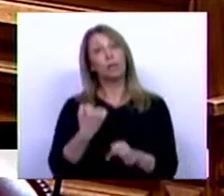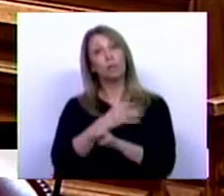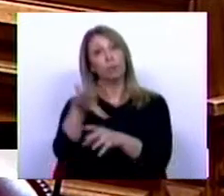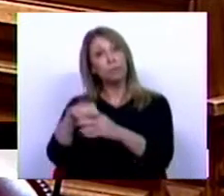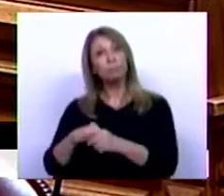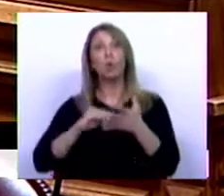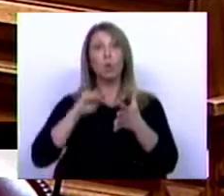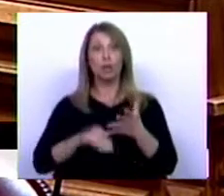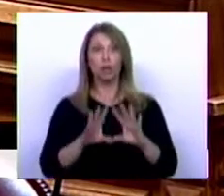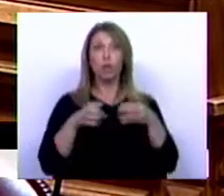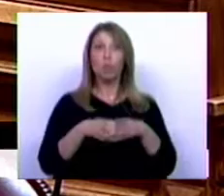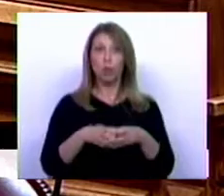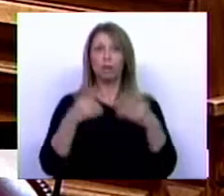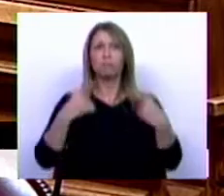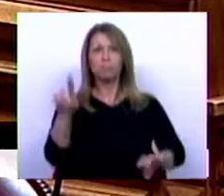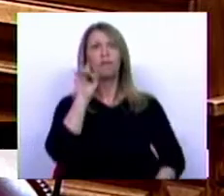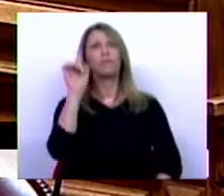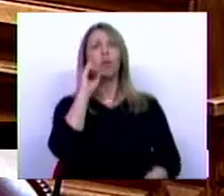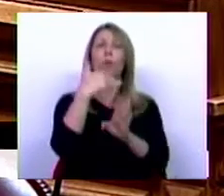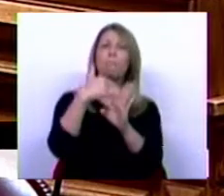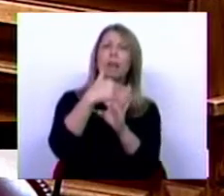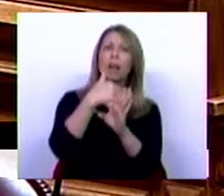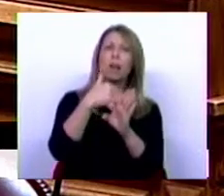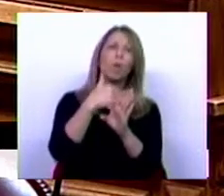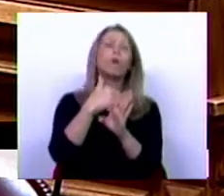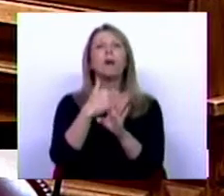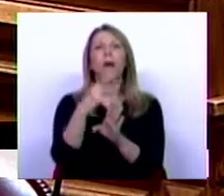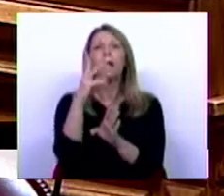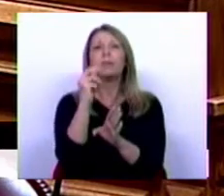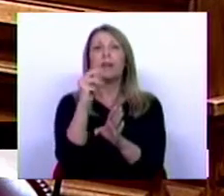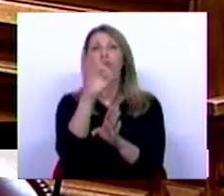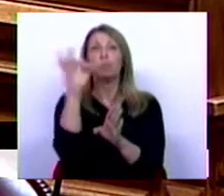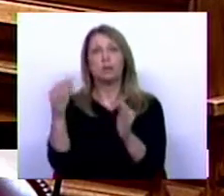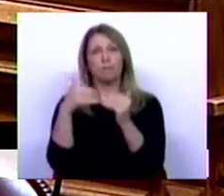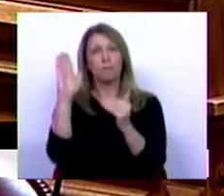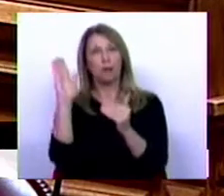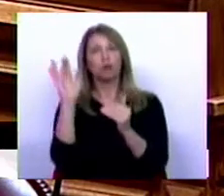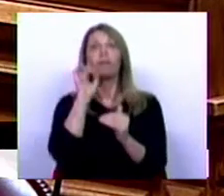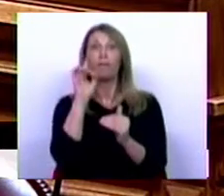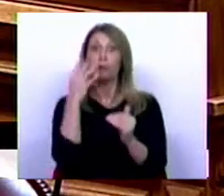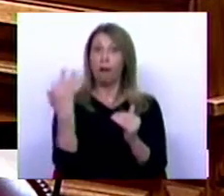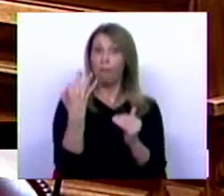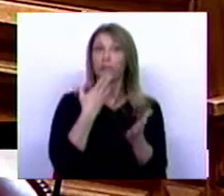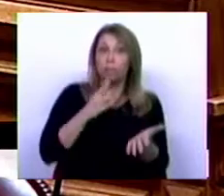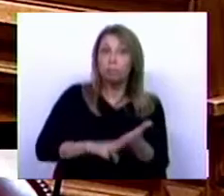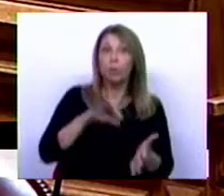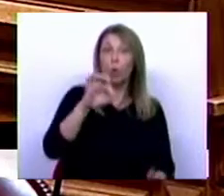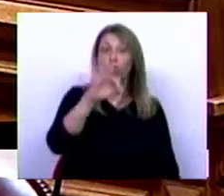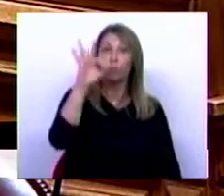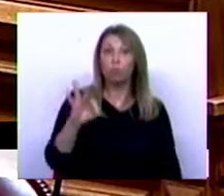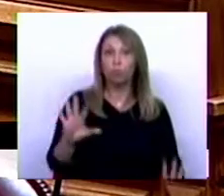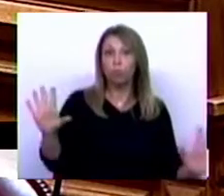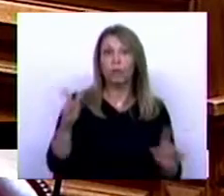por contratação coletiva tiveram uma valorização média superior a 13%, uma valorização real de cerca de 8% descontados